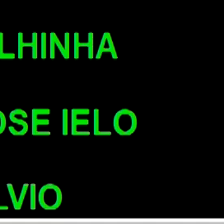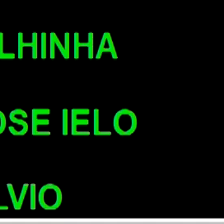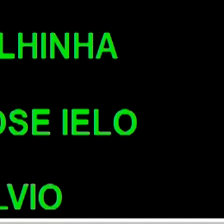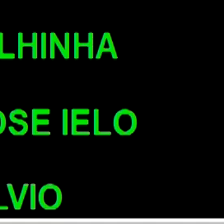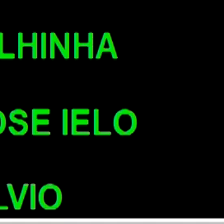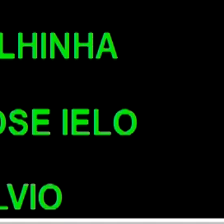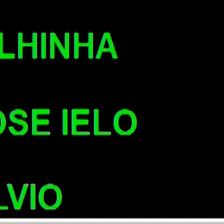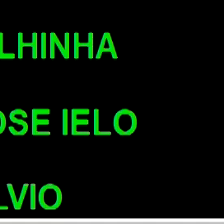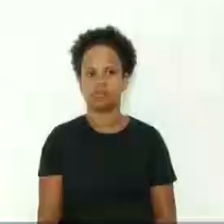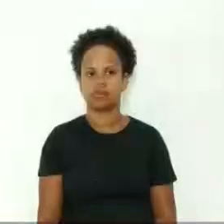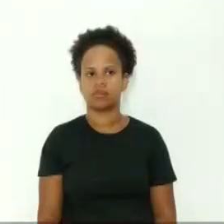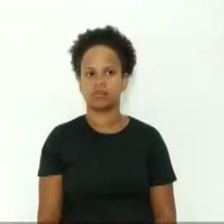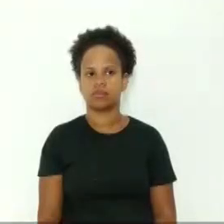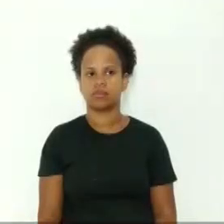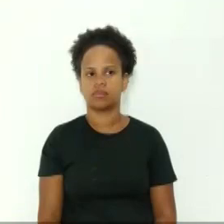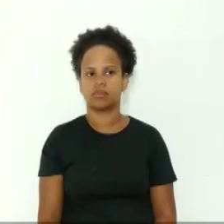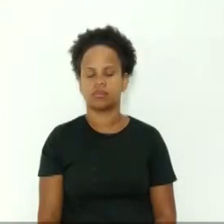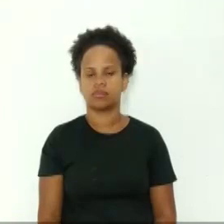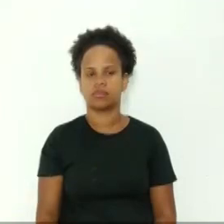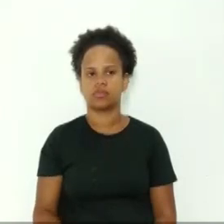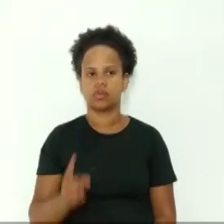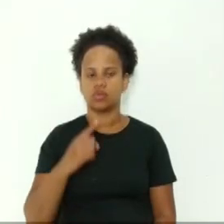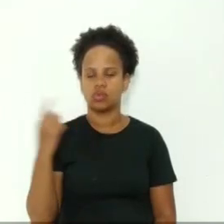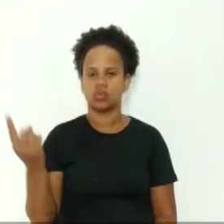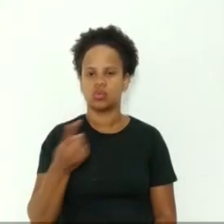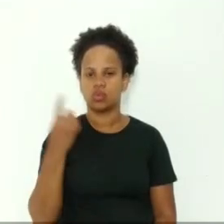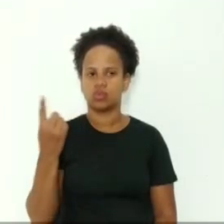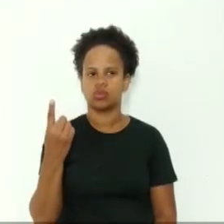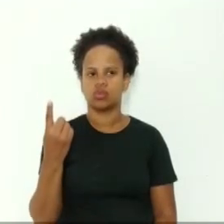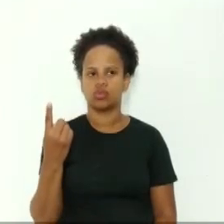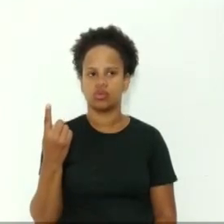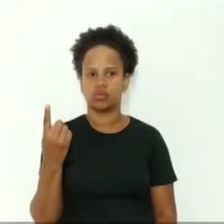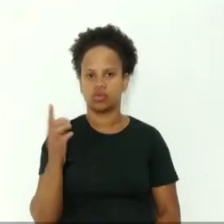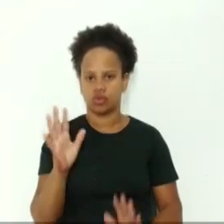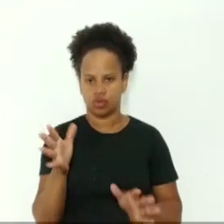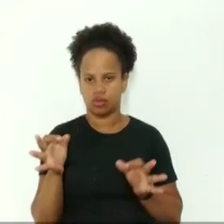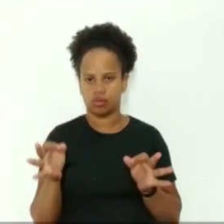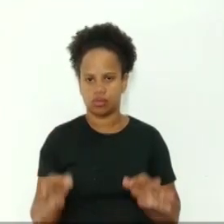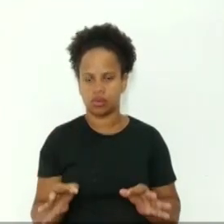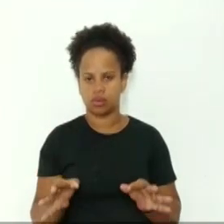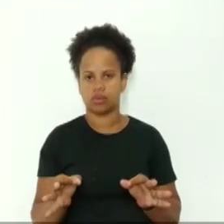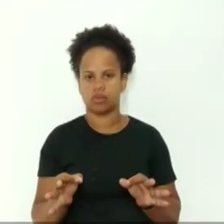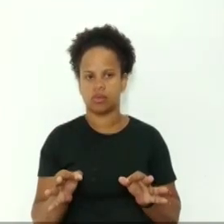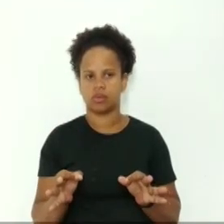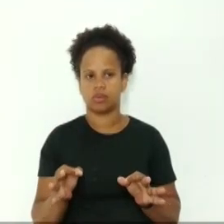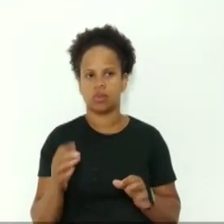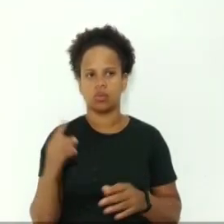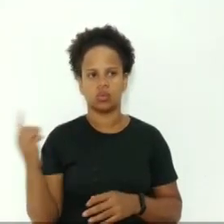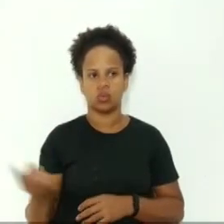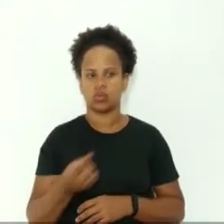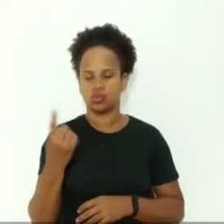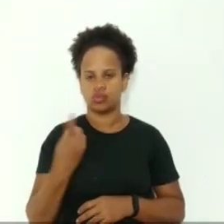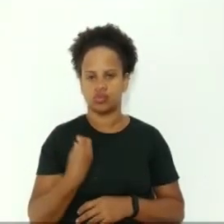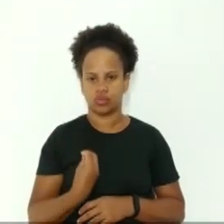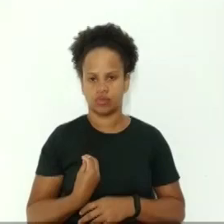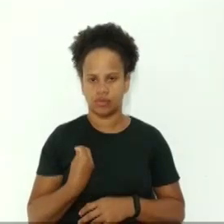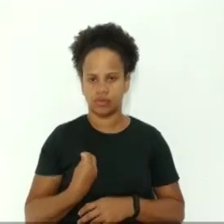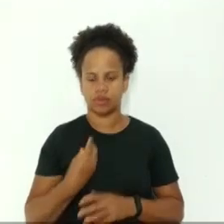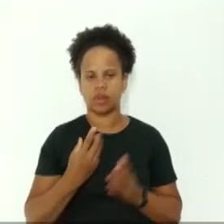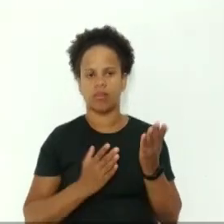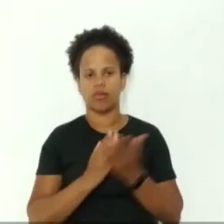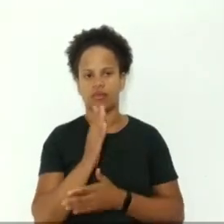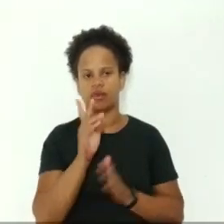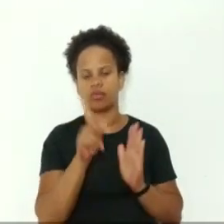Por unanimidade dos presentes, aprovado o projeto de lei,